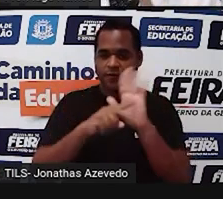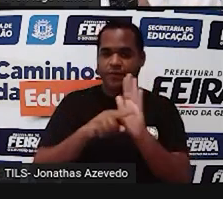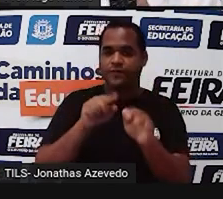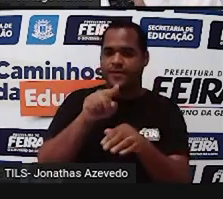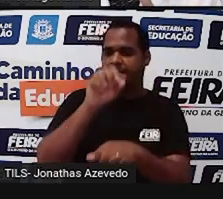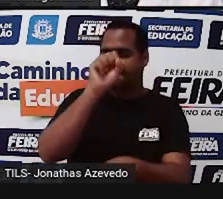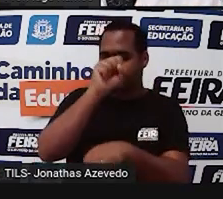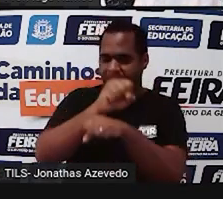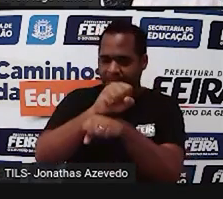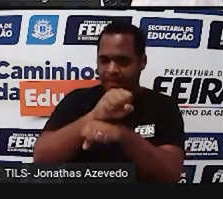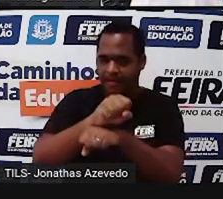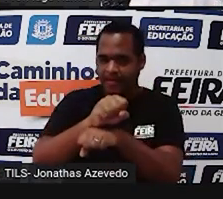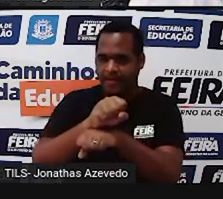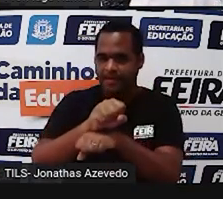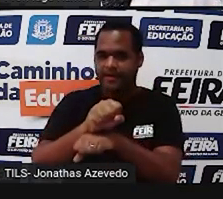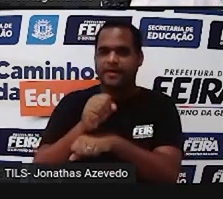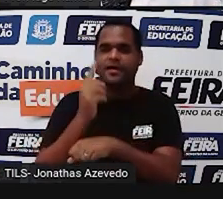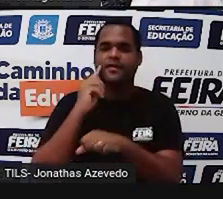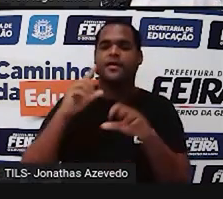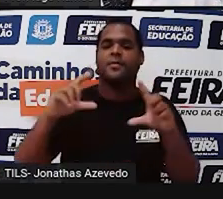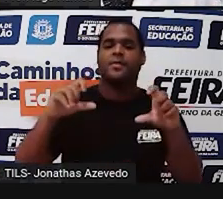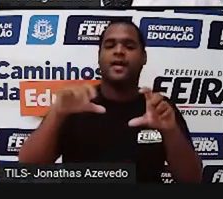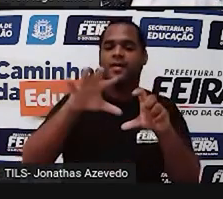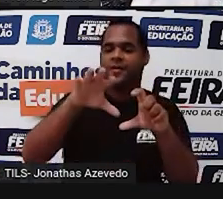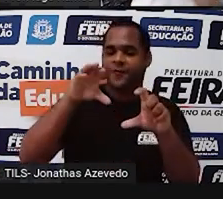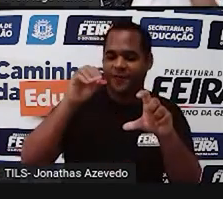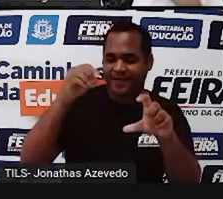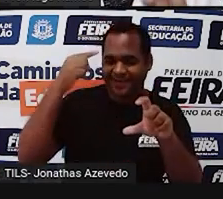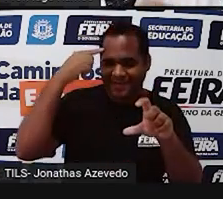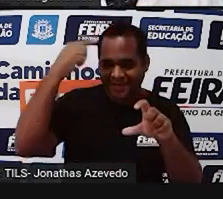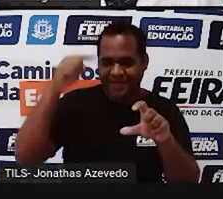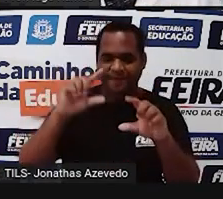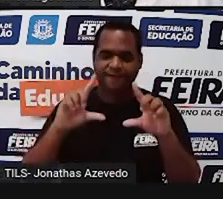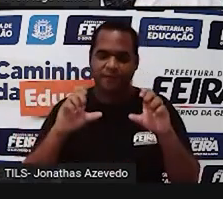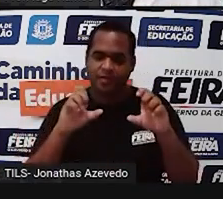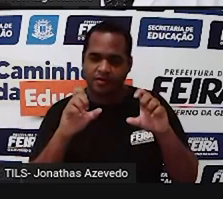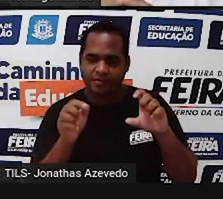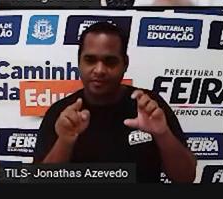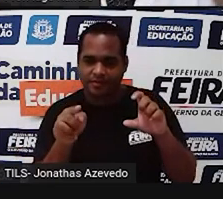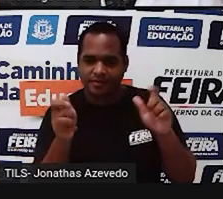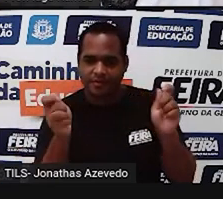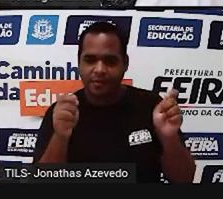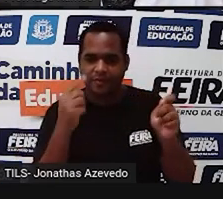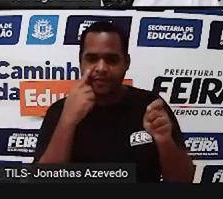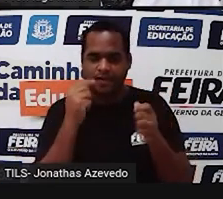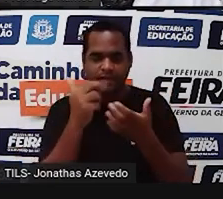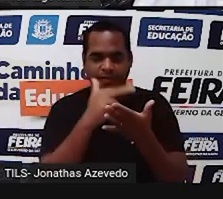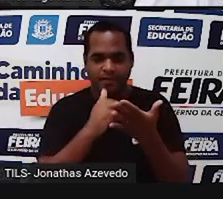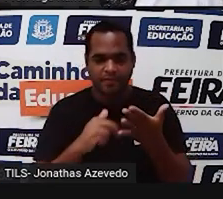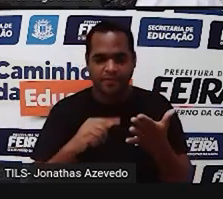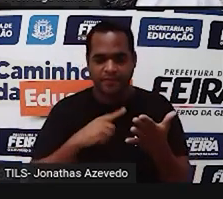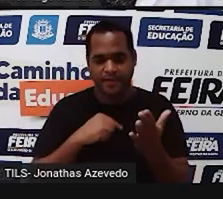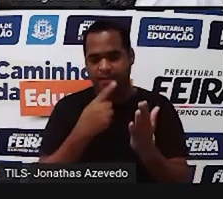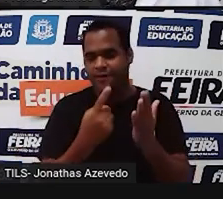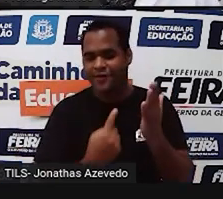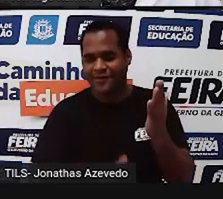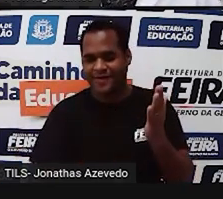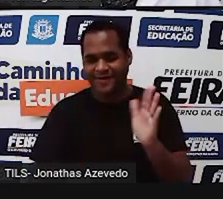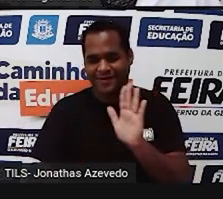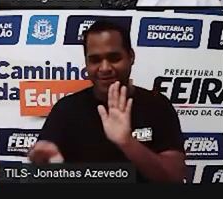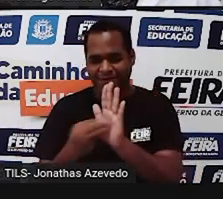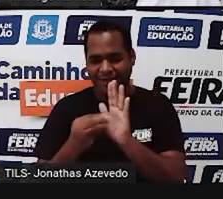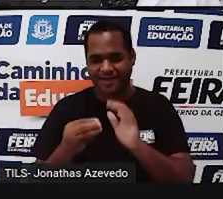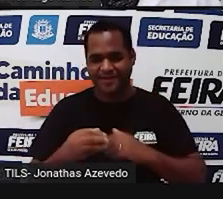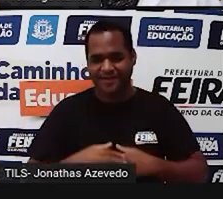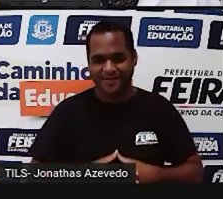dá uma pausa, faz um print na tela, e aí você vai ter essa imagem para fazer a sua cópia no